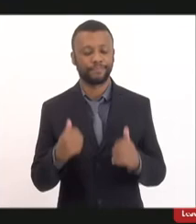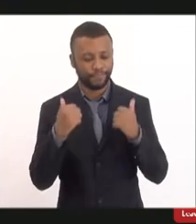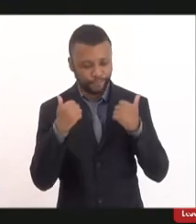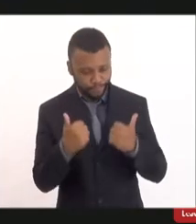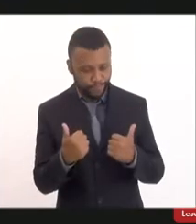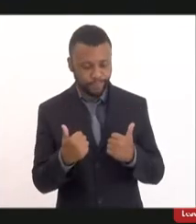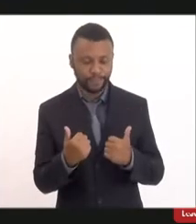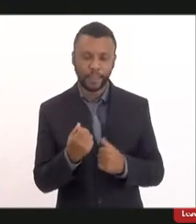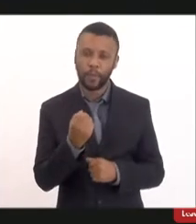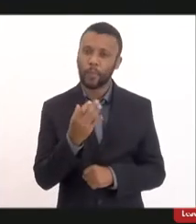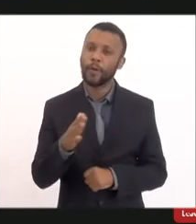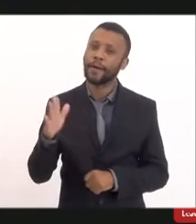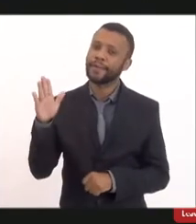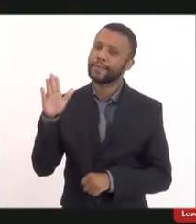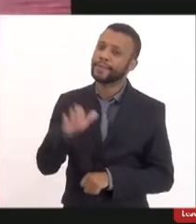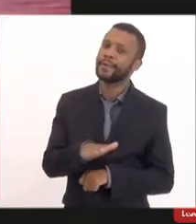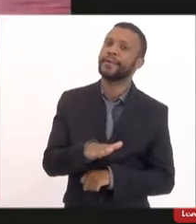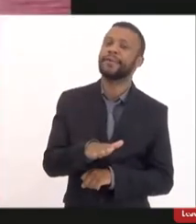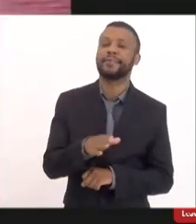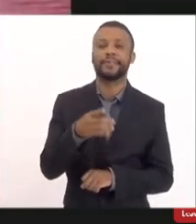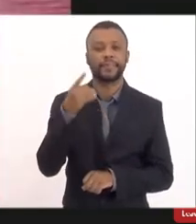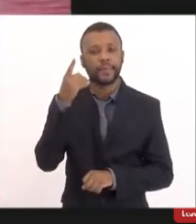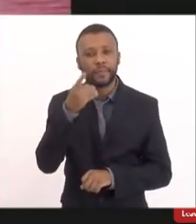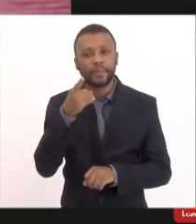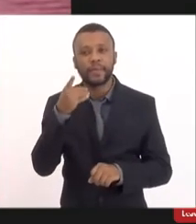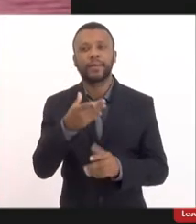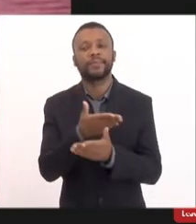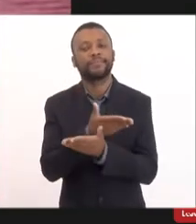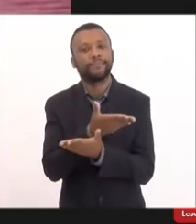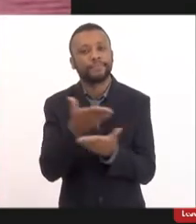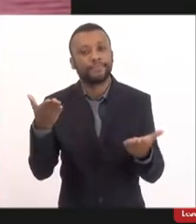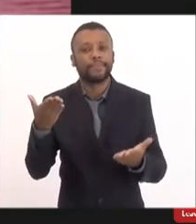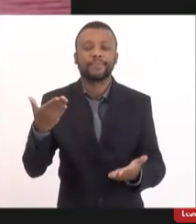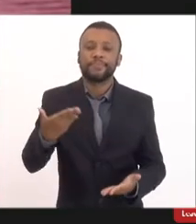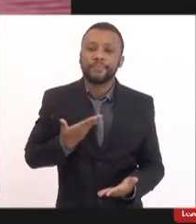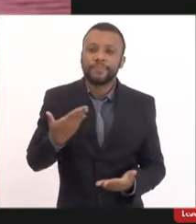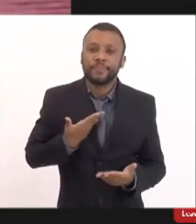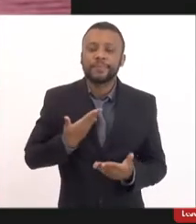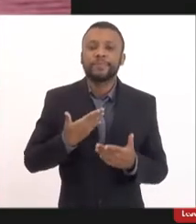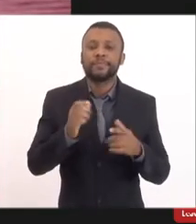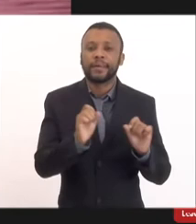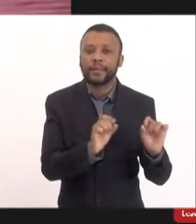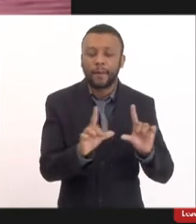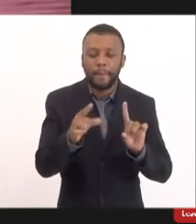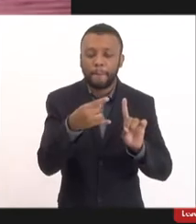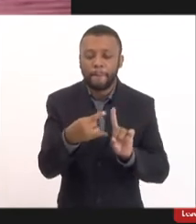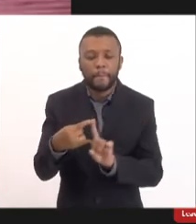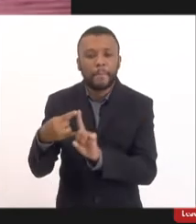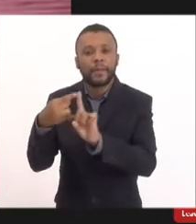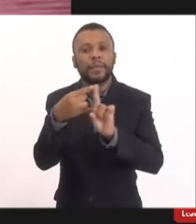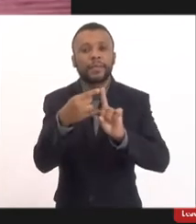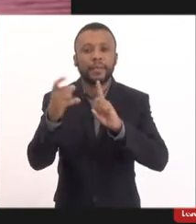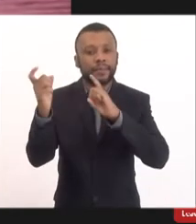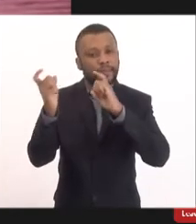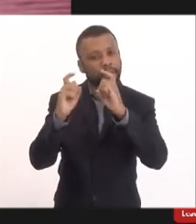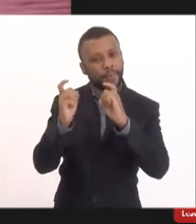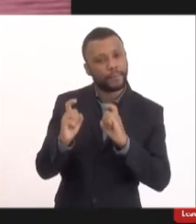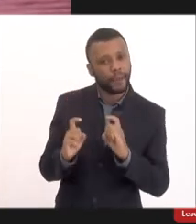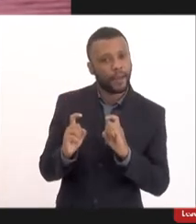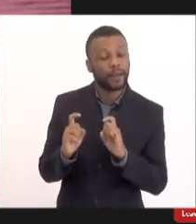Boa tarde deputado boa tarde demais colegas dessa mesa de debate antes eu queria